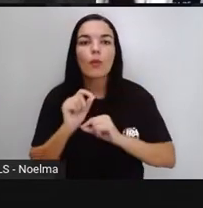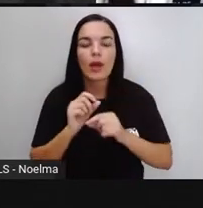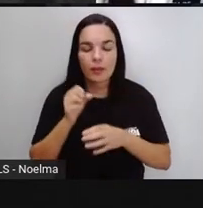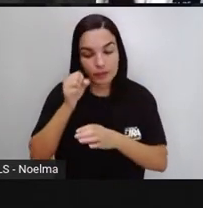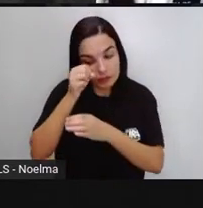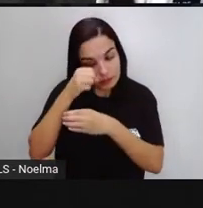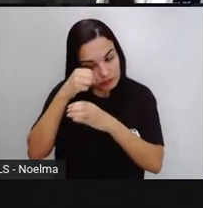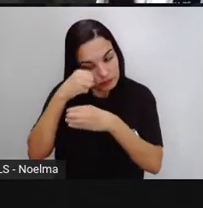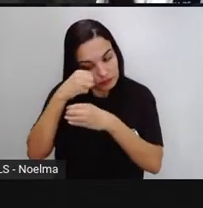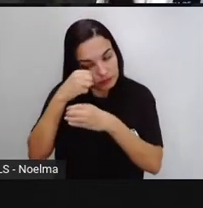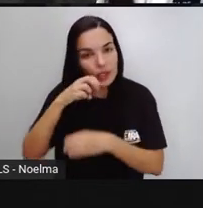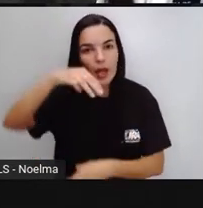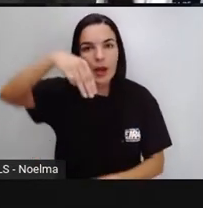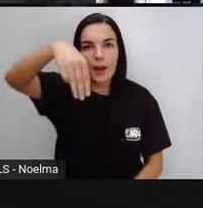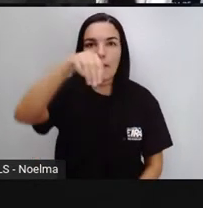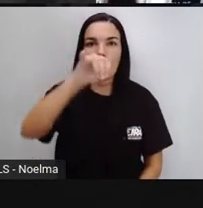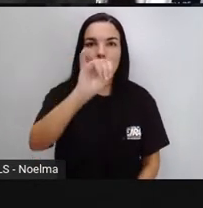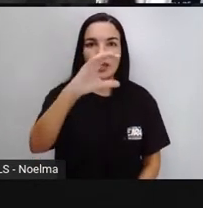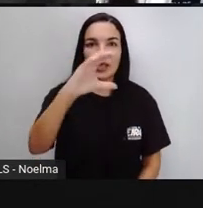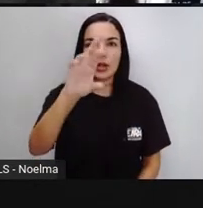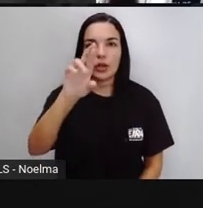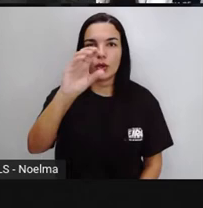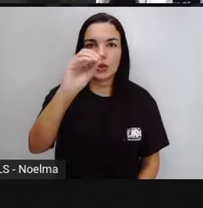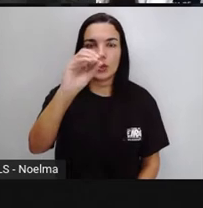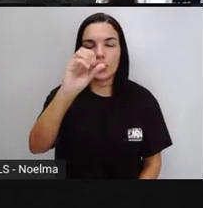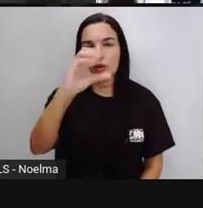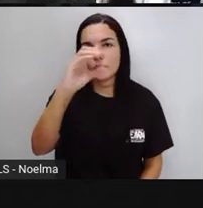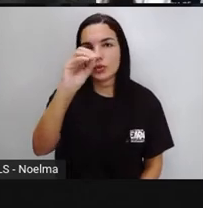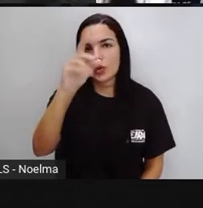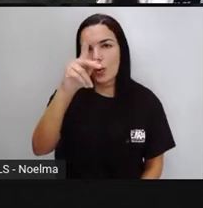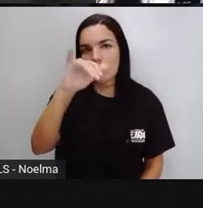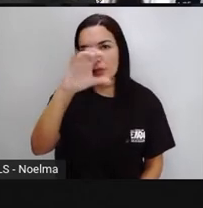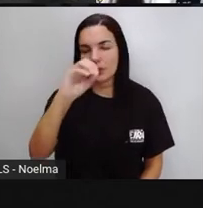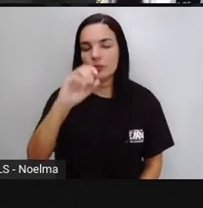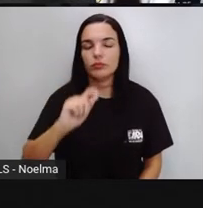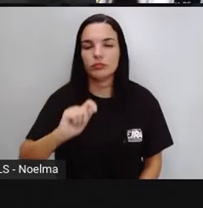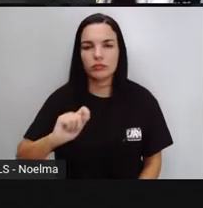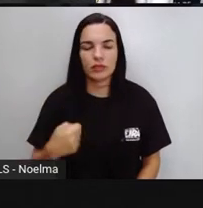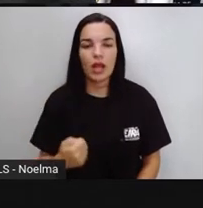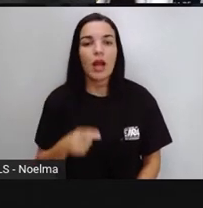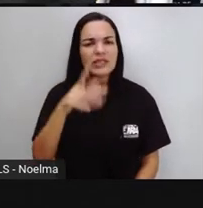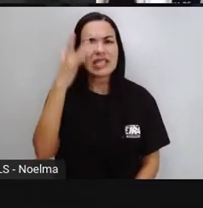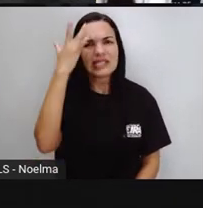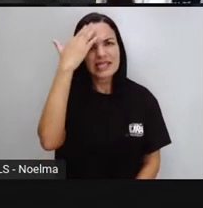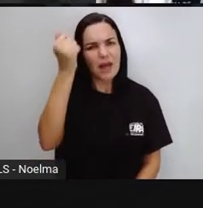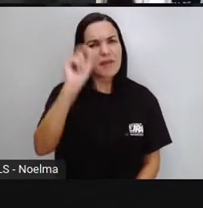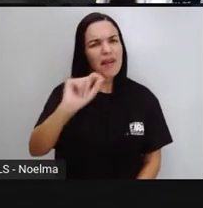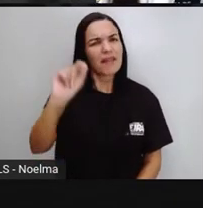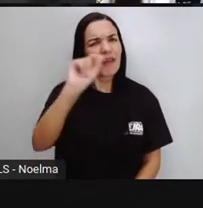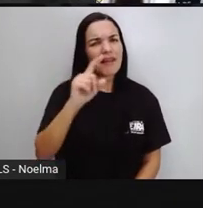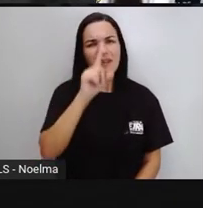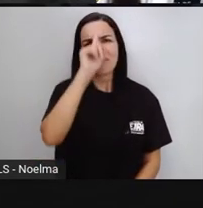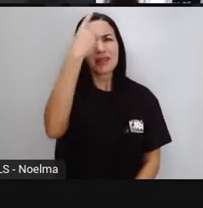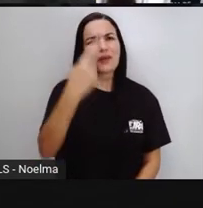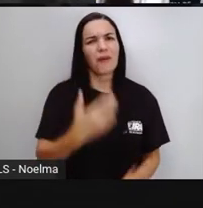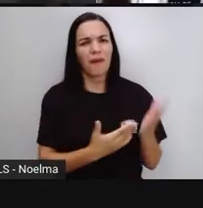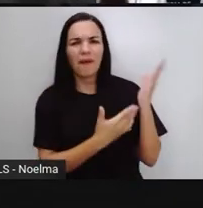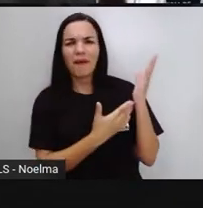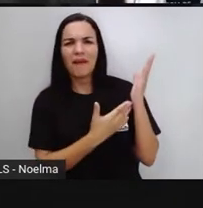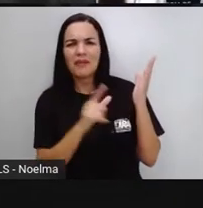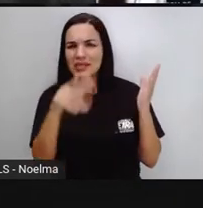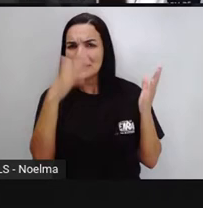microscópio. Mas você sabia quem foi que inventou o microscópio, né? De onde ele